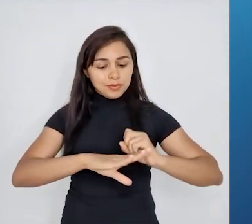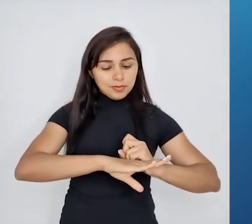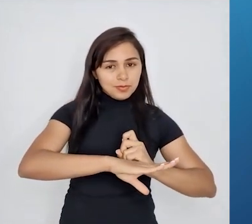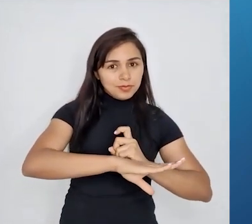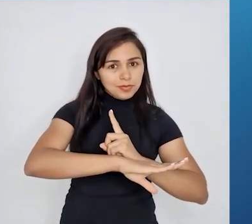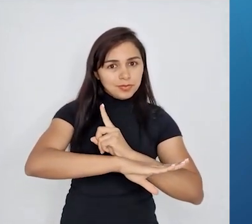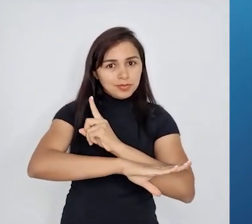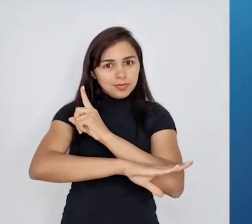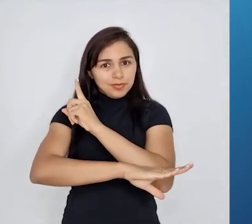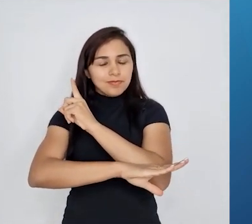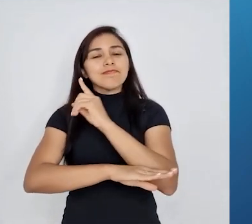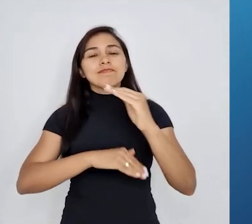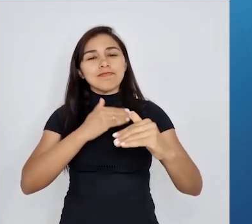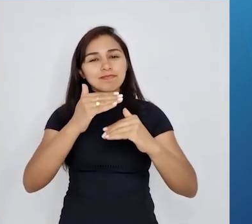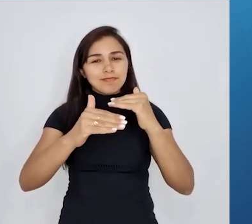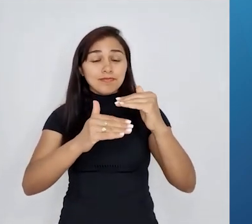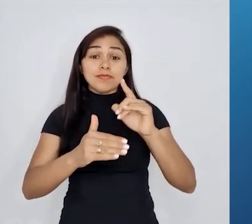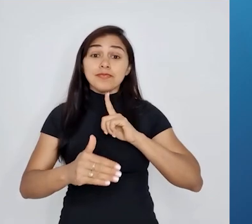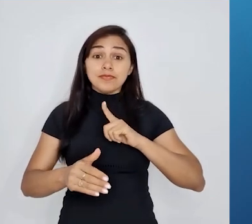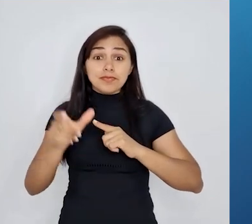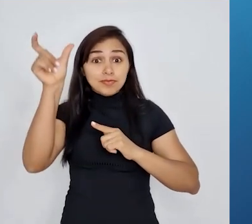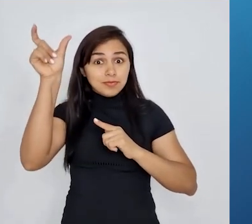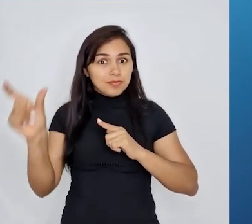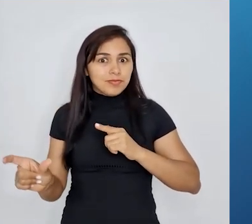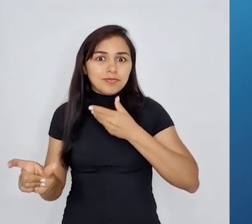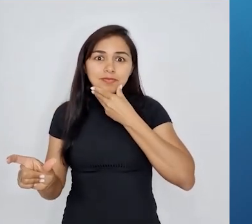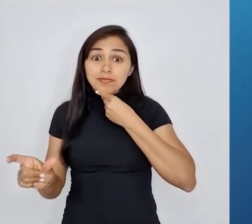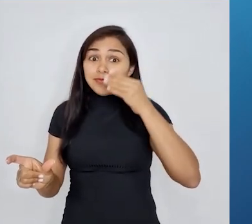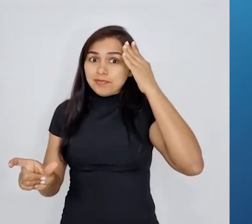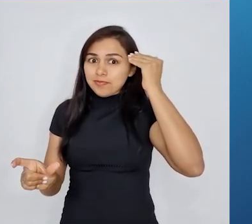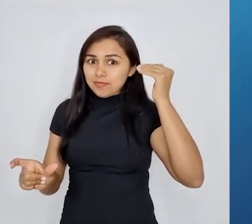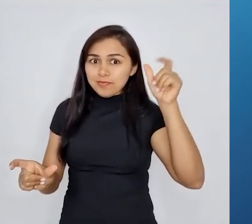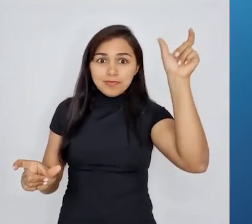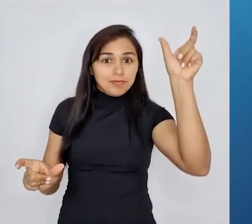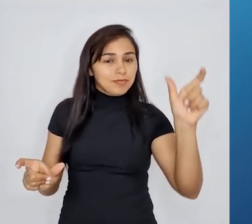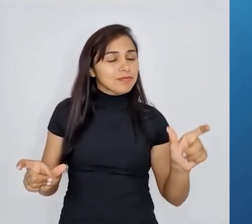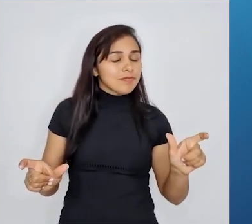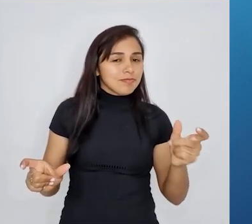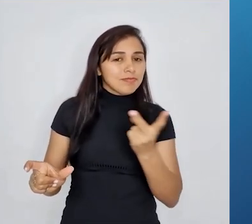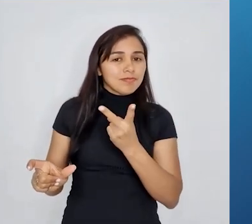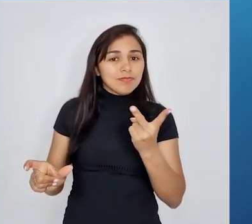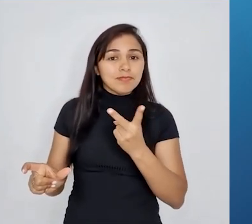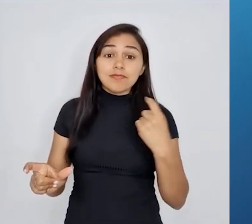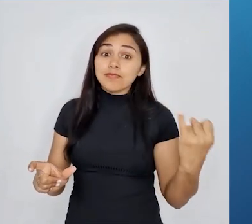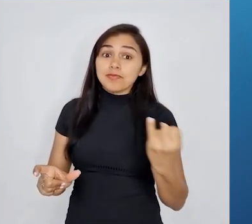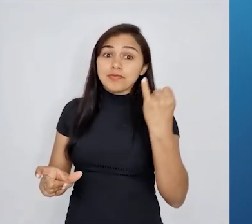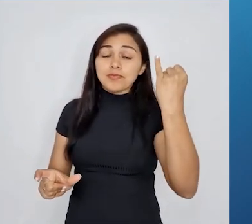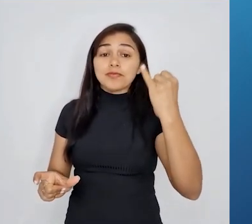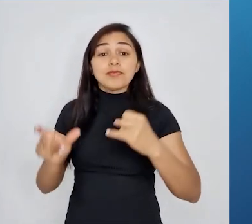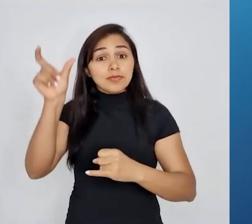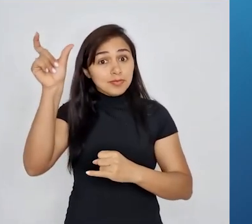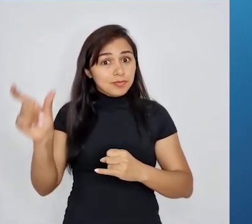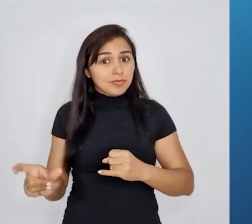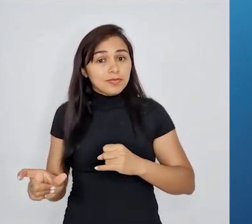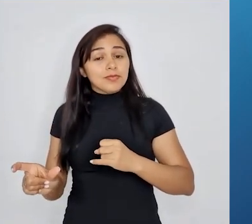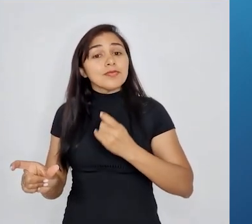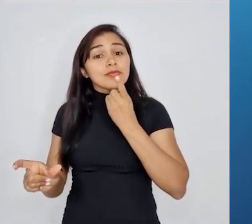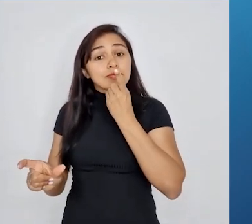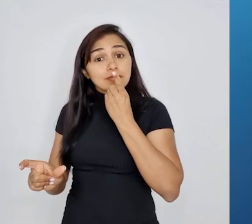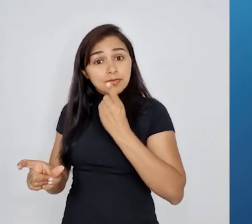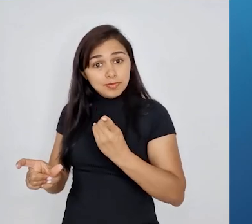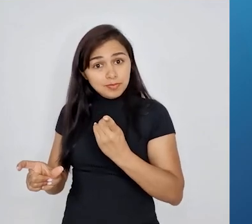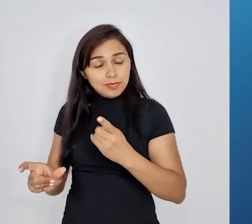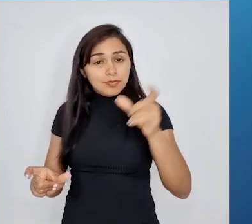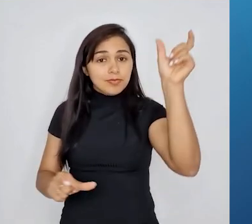especificamente sobre dois personagens que são muito importantes quando a gente trata desse assunto, que é Charles Darwin e Lamarck.